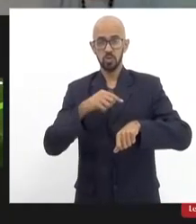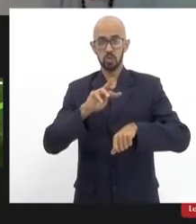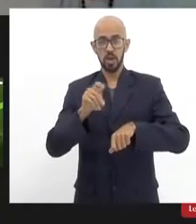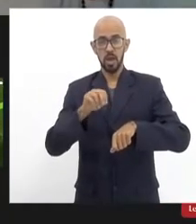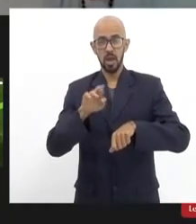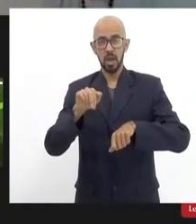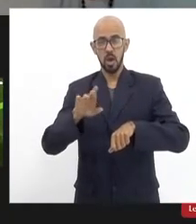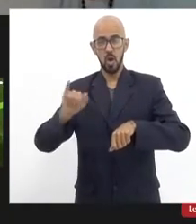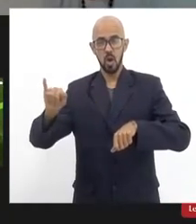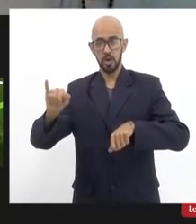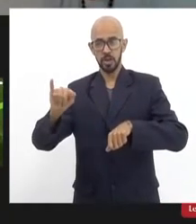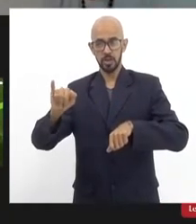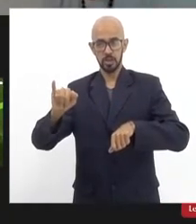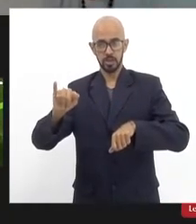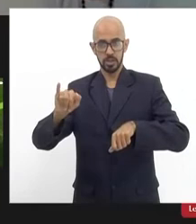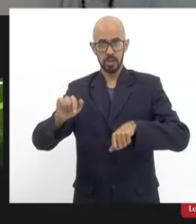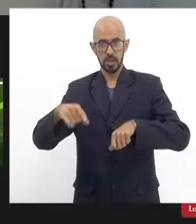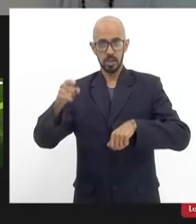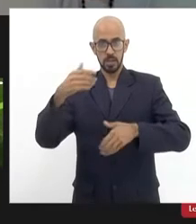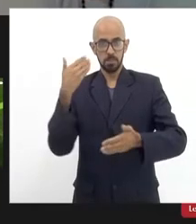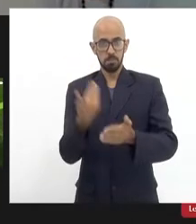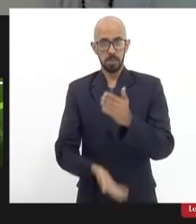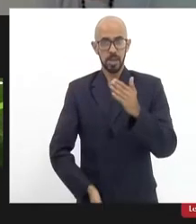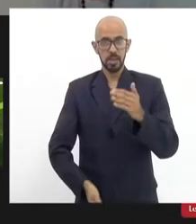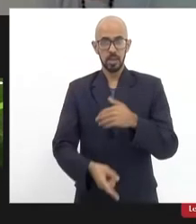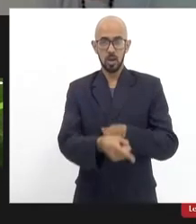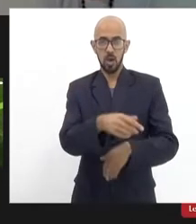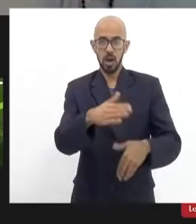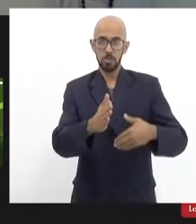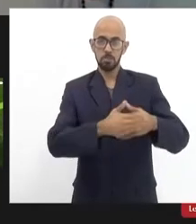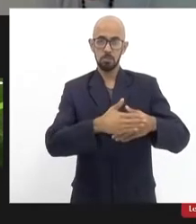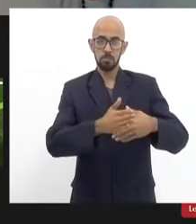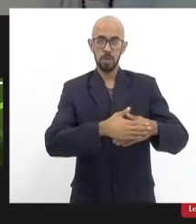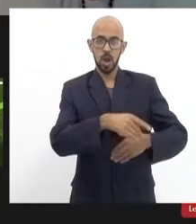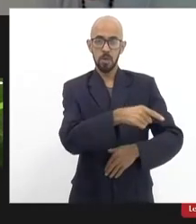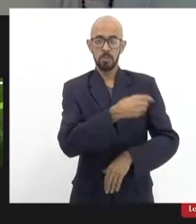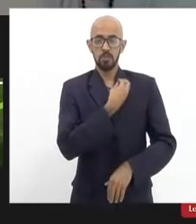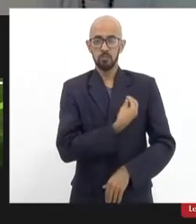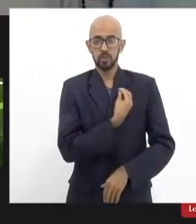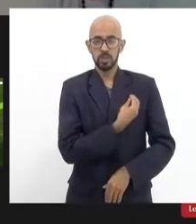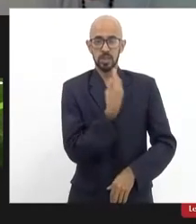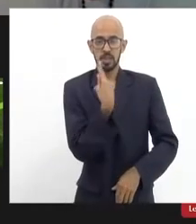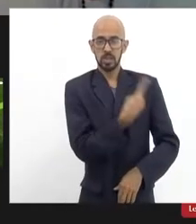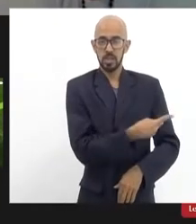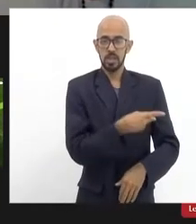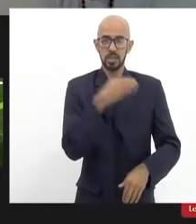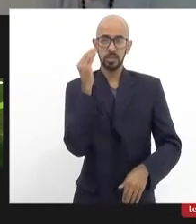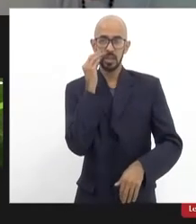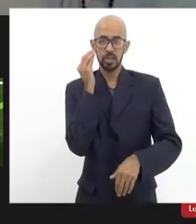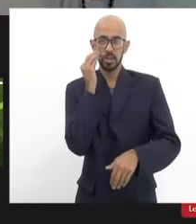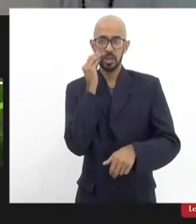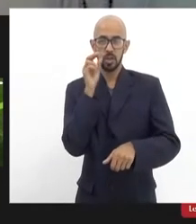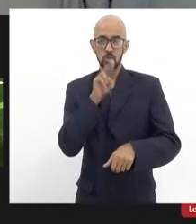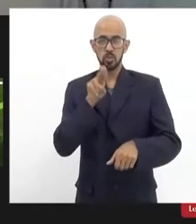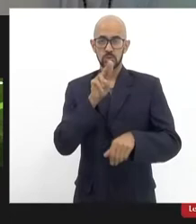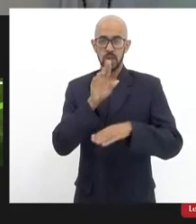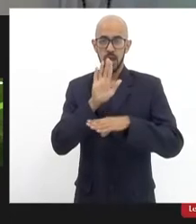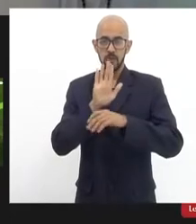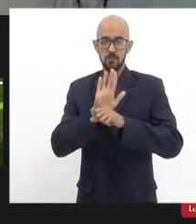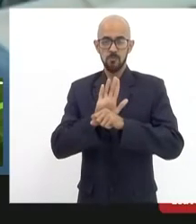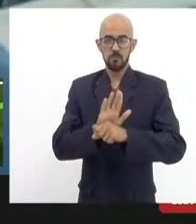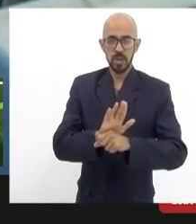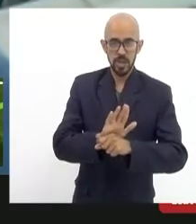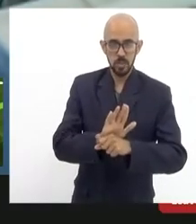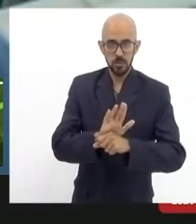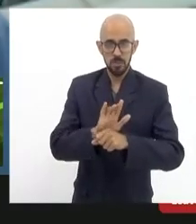vidas mas infelizmente perdeu a sua própria vida tentando usar o freio numa situação de emergência e evitar a